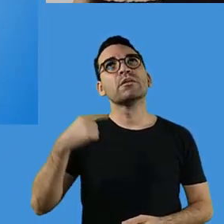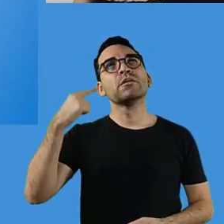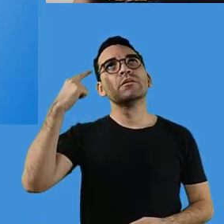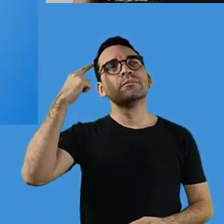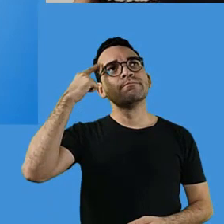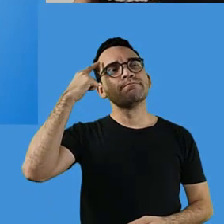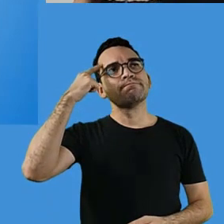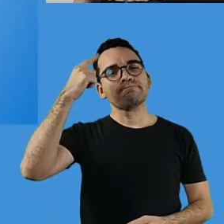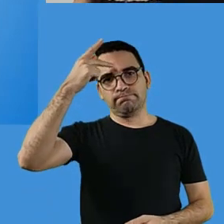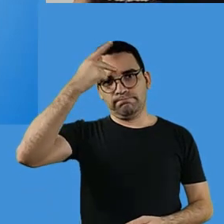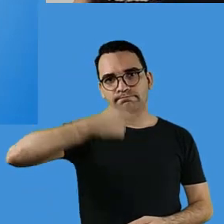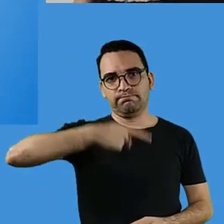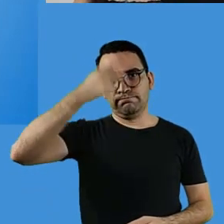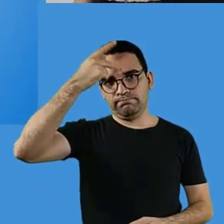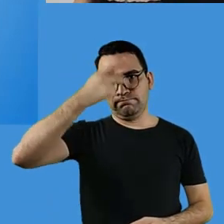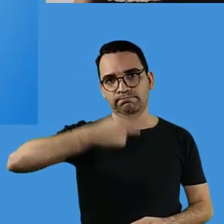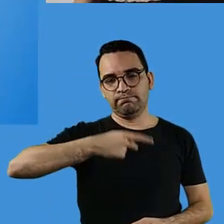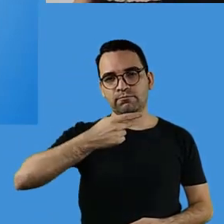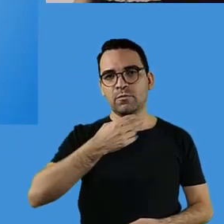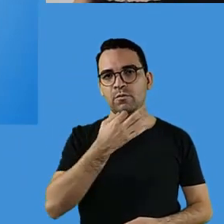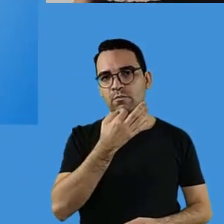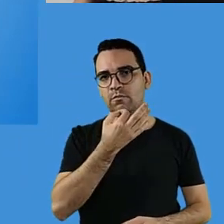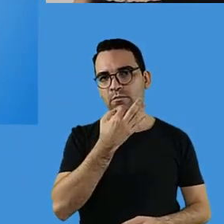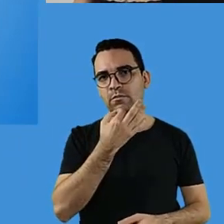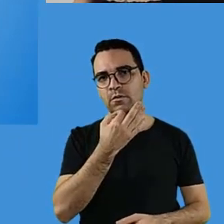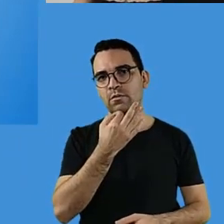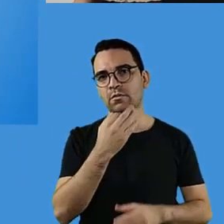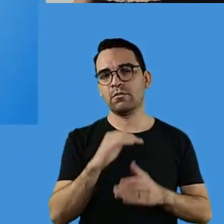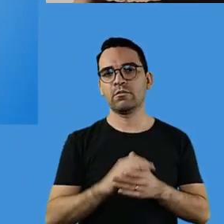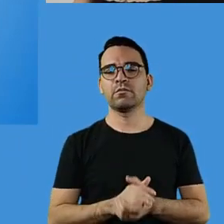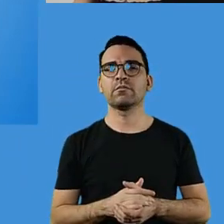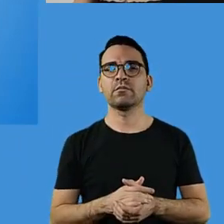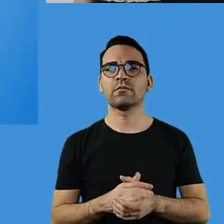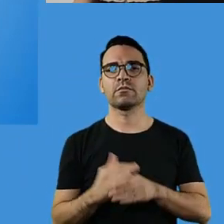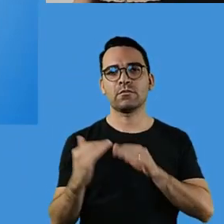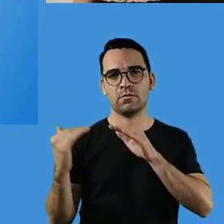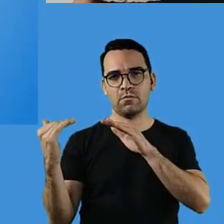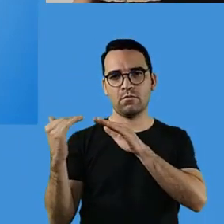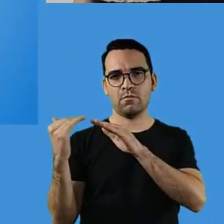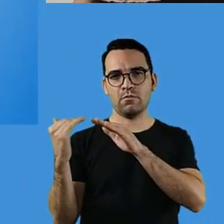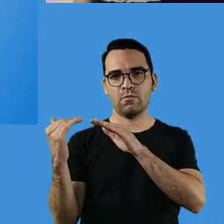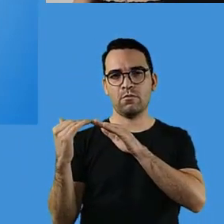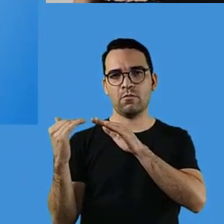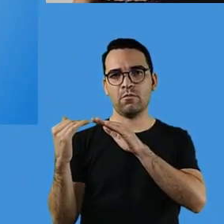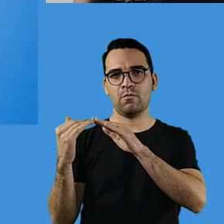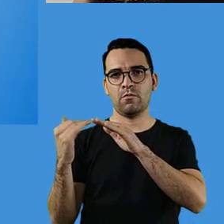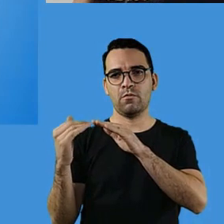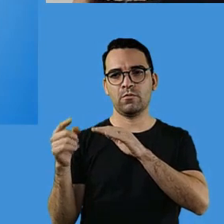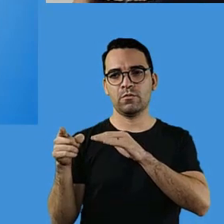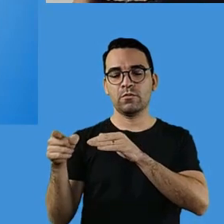Eu, particularmente, compactuo com a opinião de vários outros